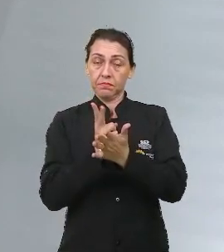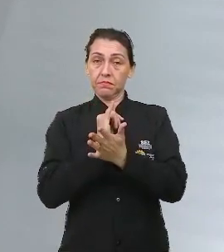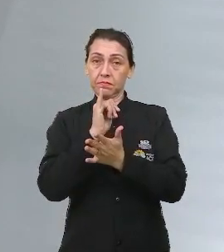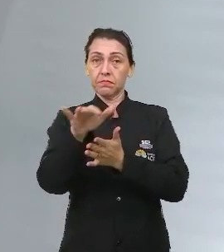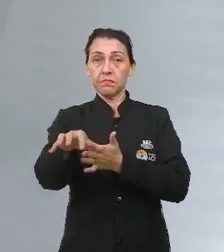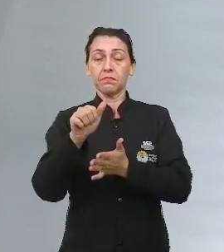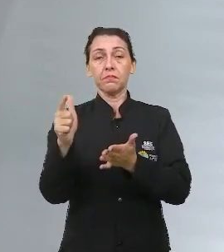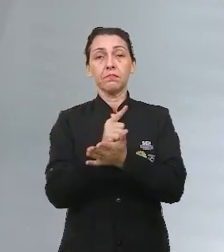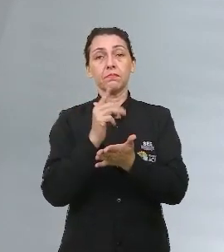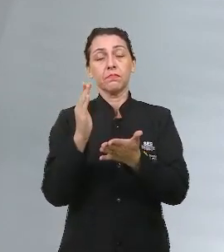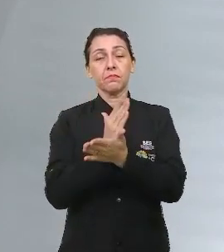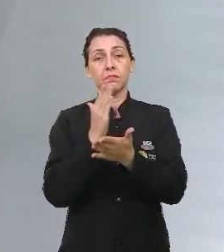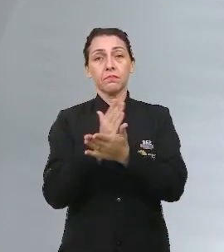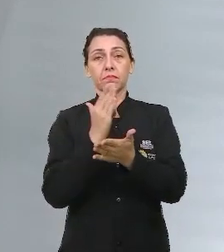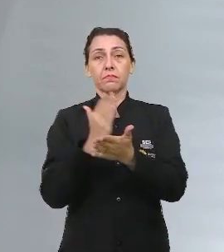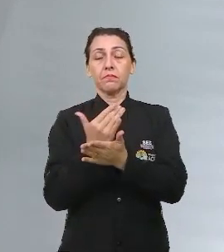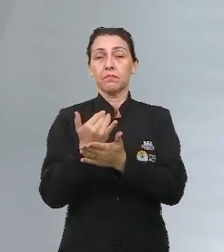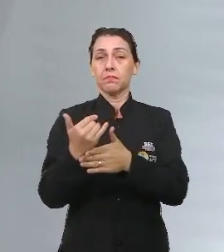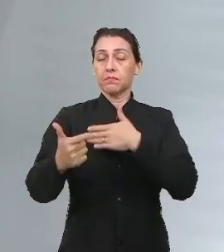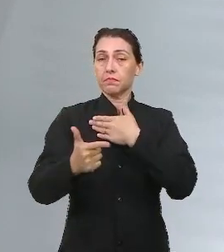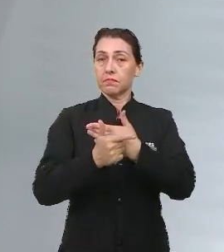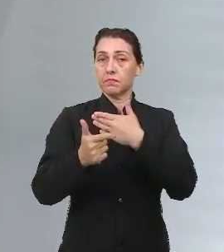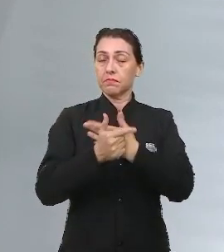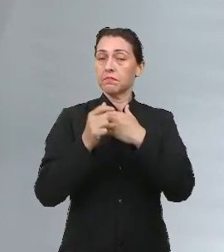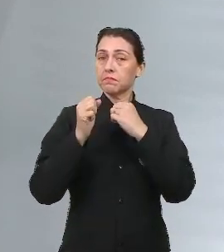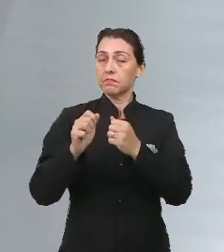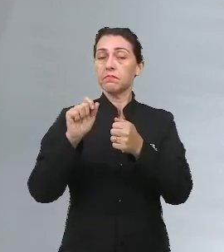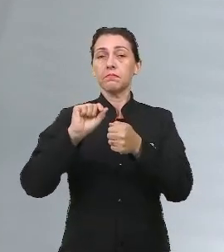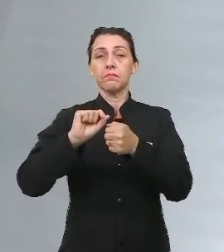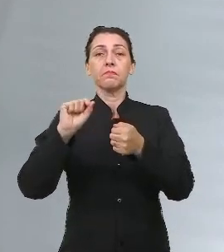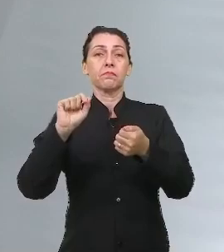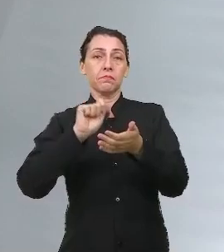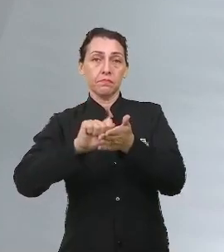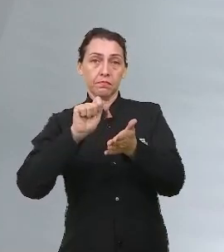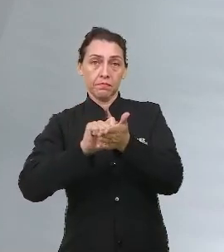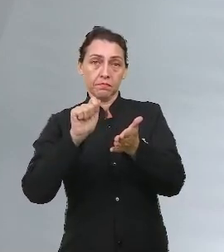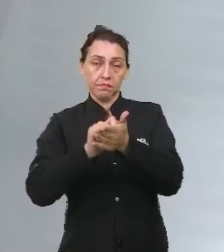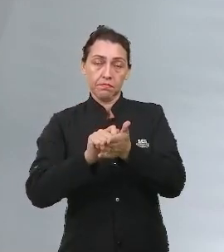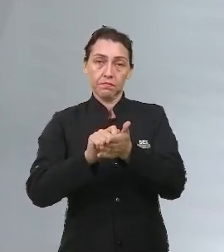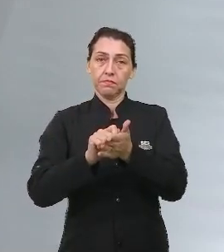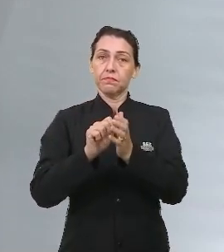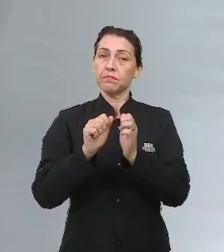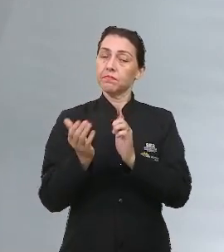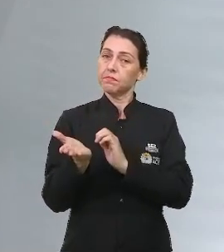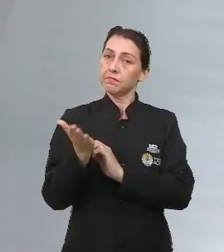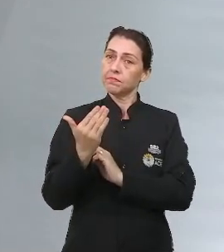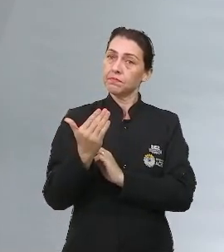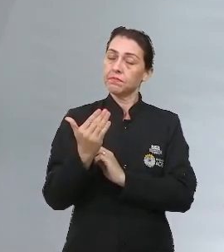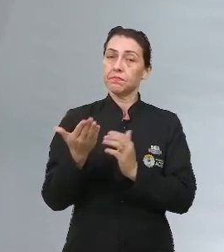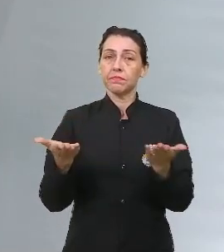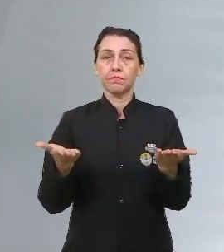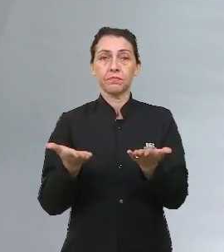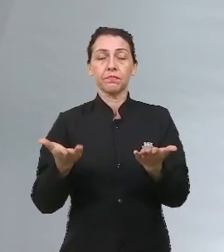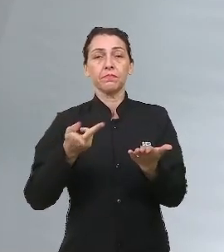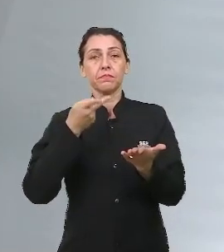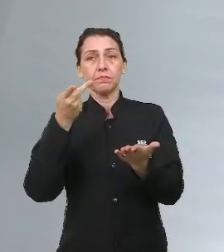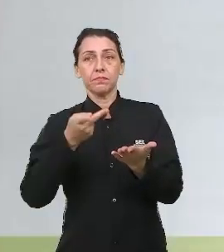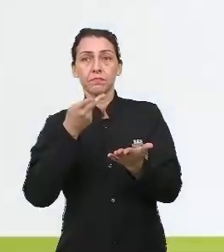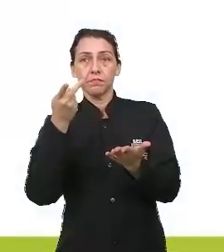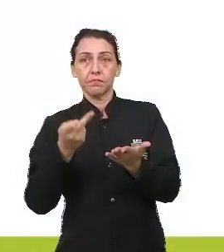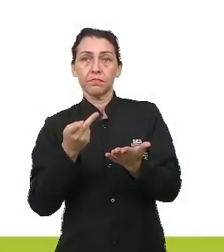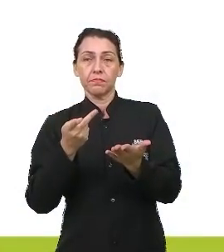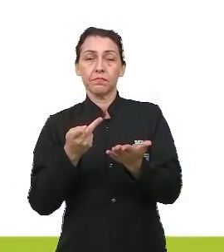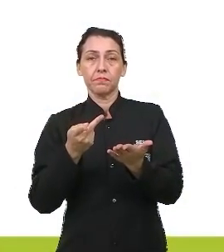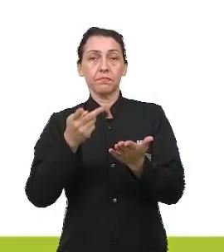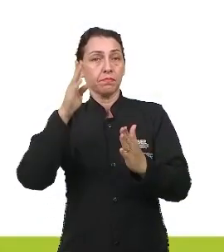caderno, papel e caneta na mão, para que você possa estar fazendo aí as observações. Vamos lá? Hoje nós vamos falar, pessoal, sobre